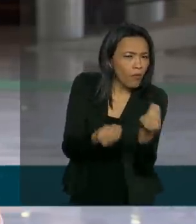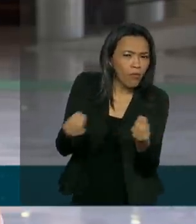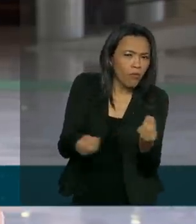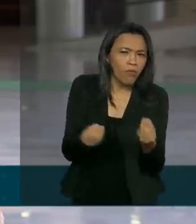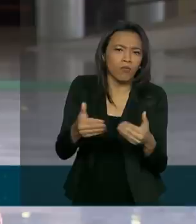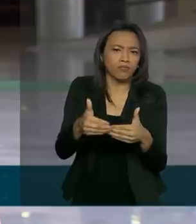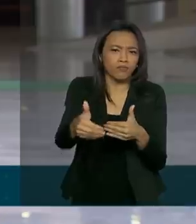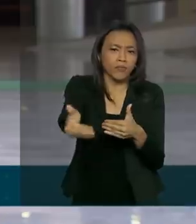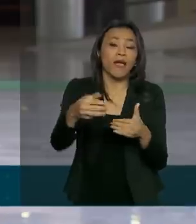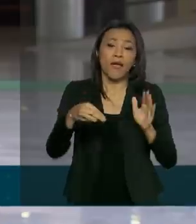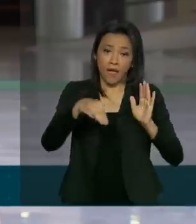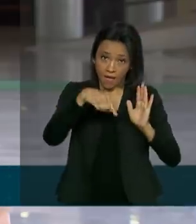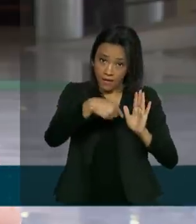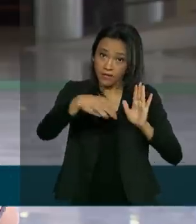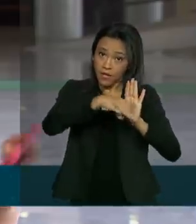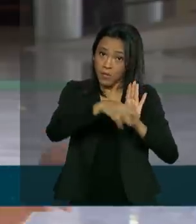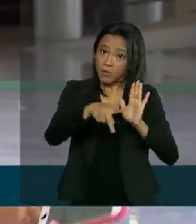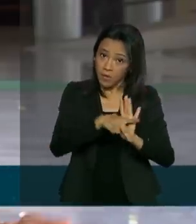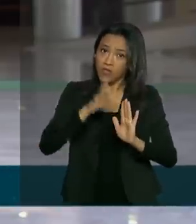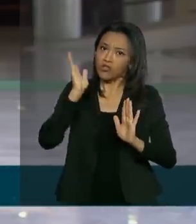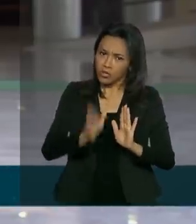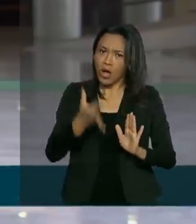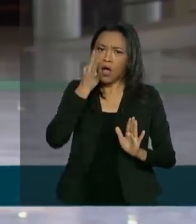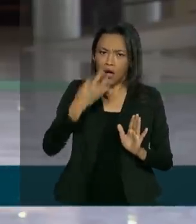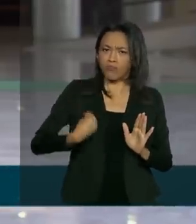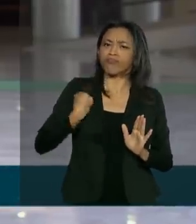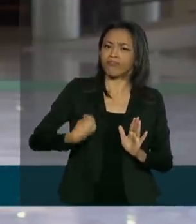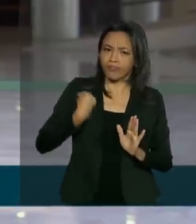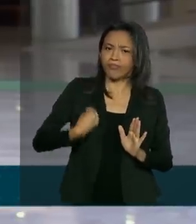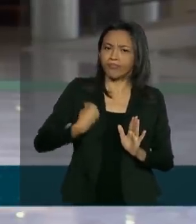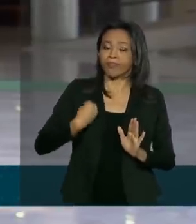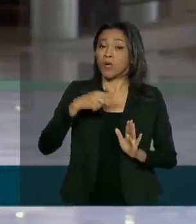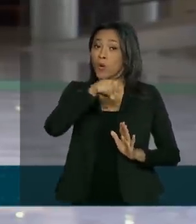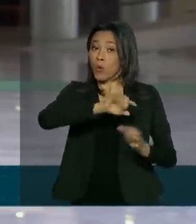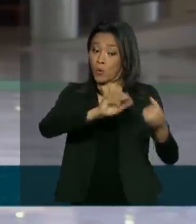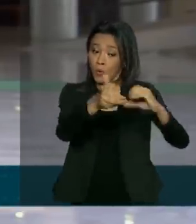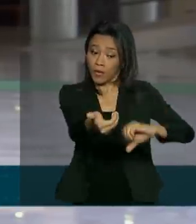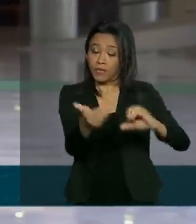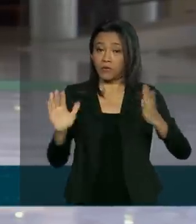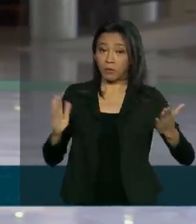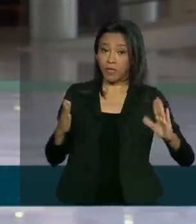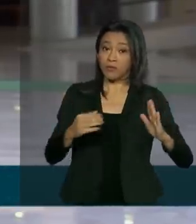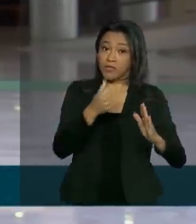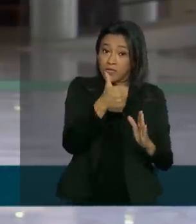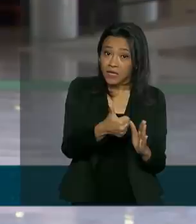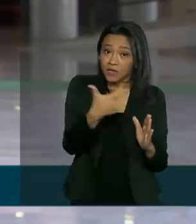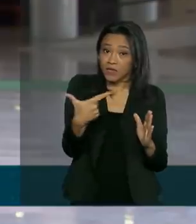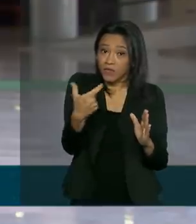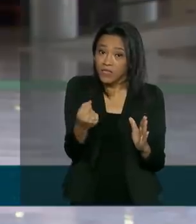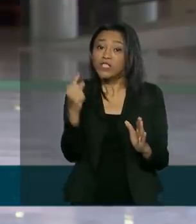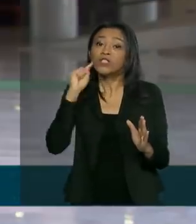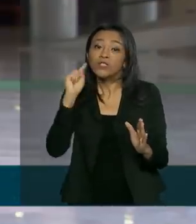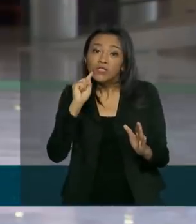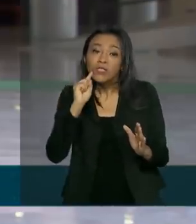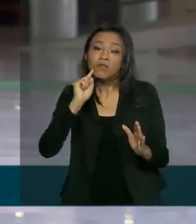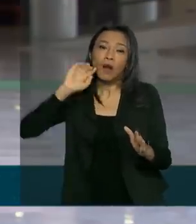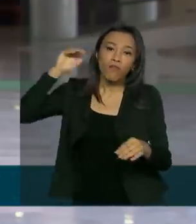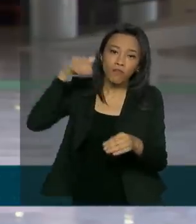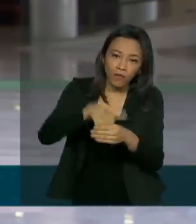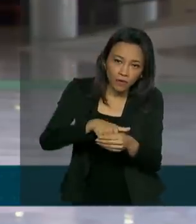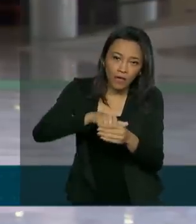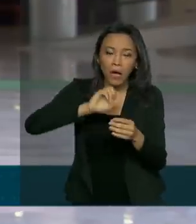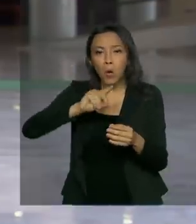essa medida provisória tem validade imediata, embora o Congresso tenha ainda 120 dias para votá-la e fazer aí alguma alteração.